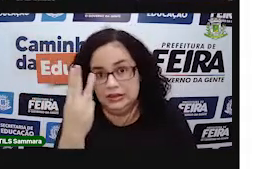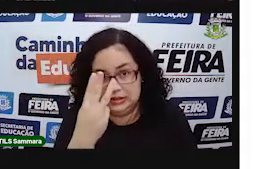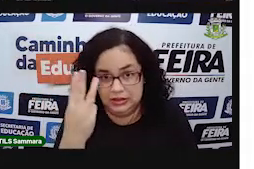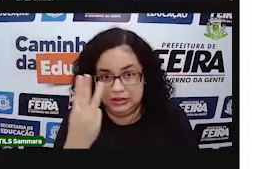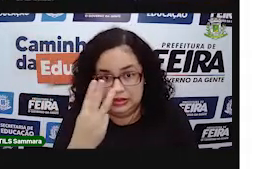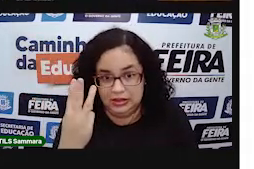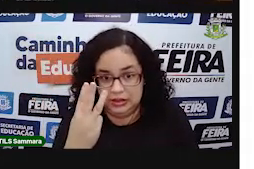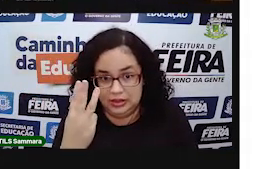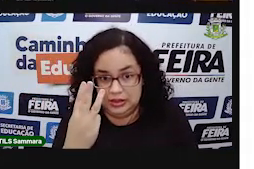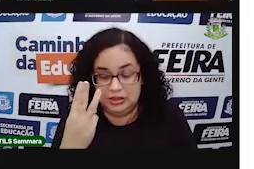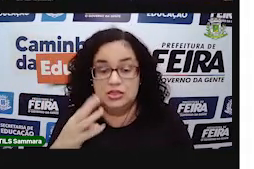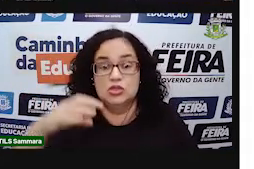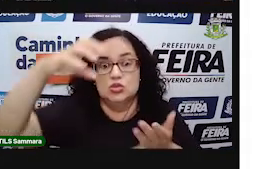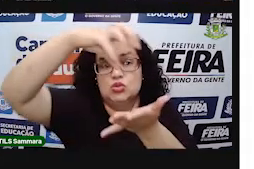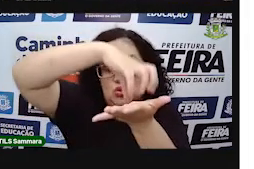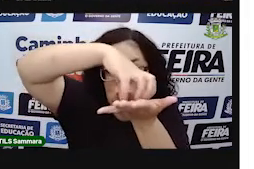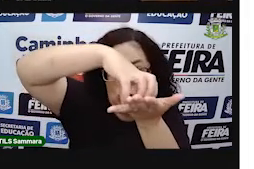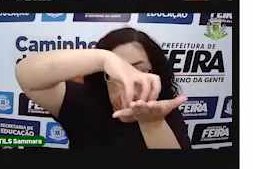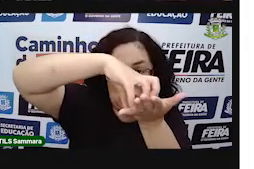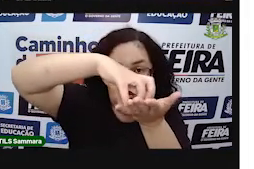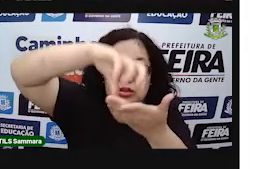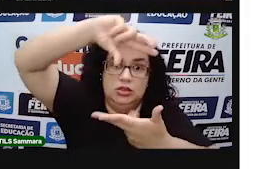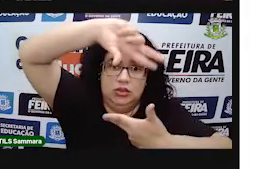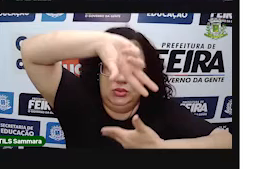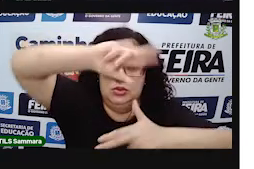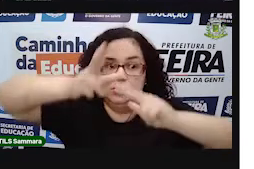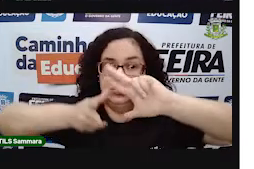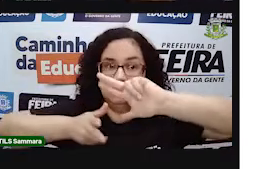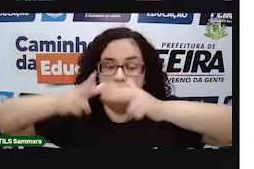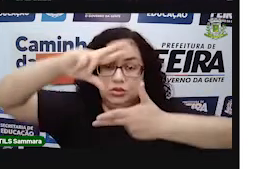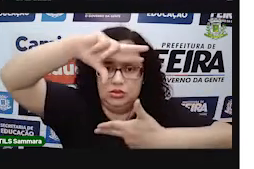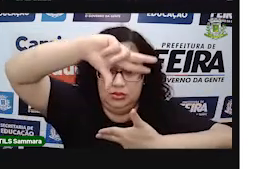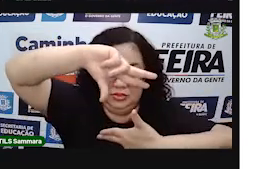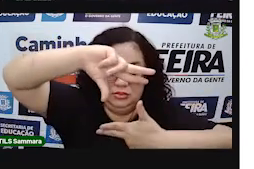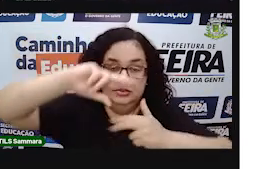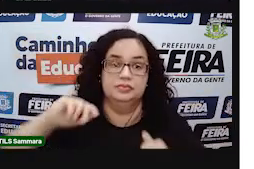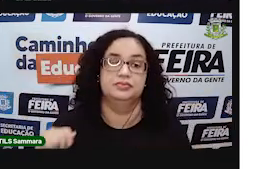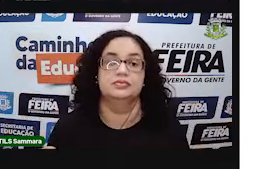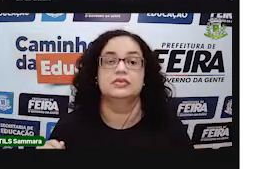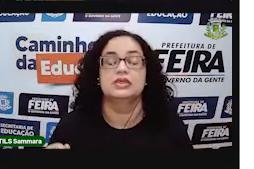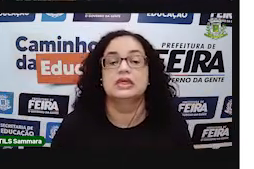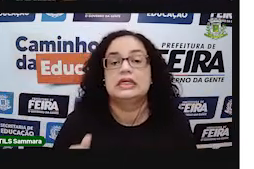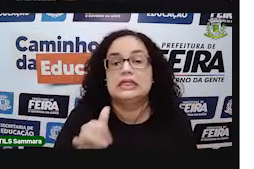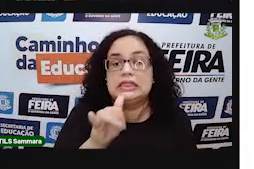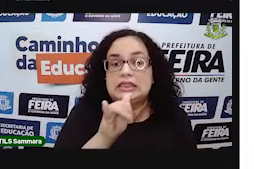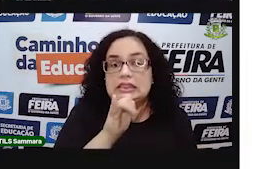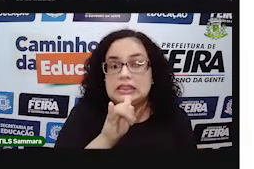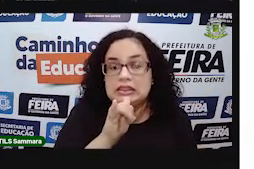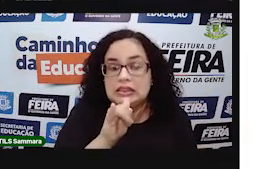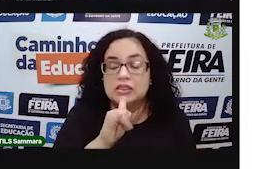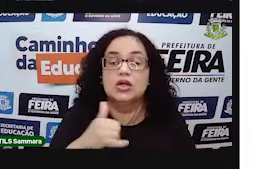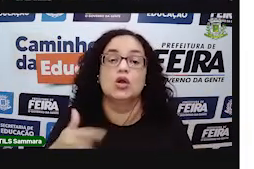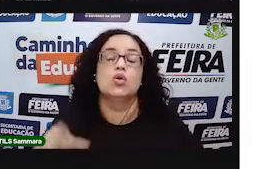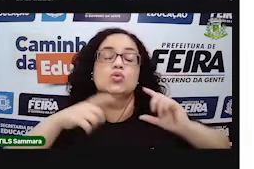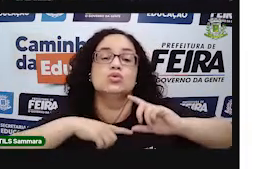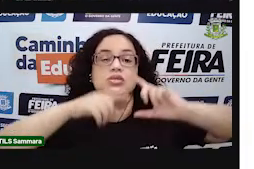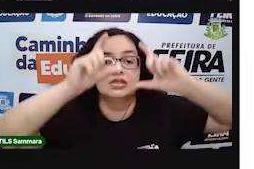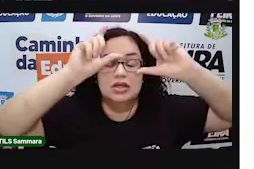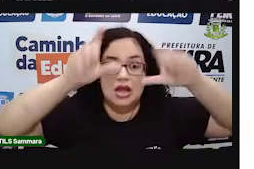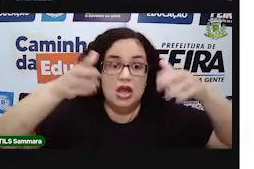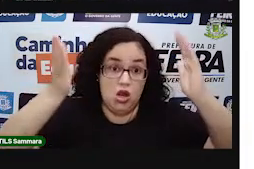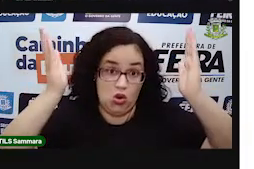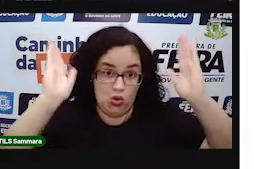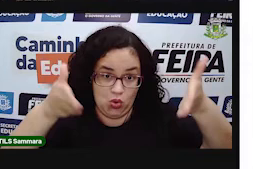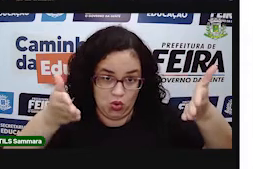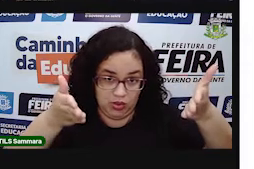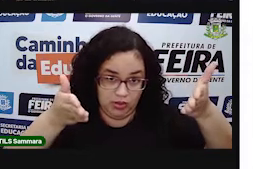ela é chamada de sólido geométrico. Quer ver só? Se liga aí, aonde você estiver